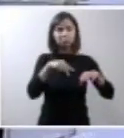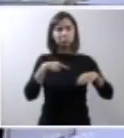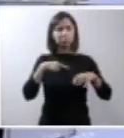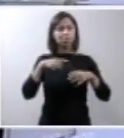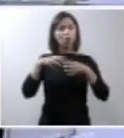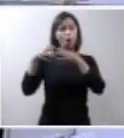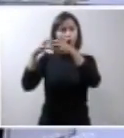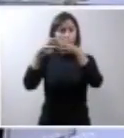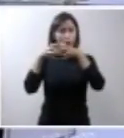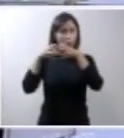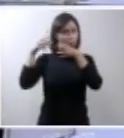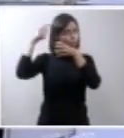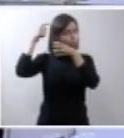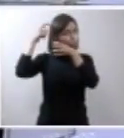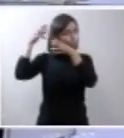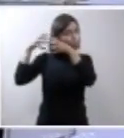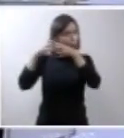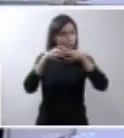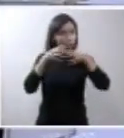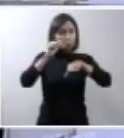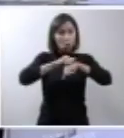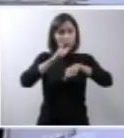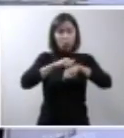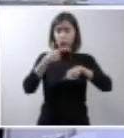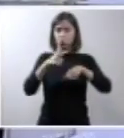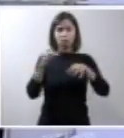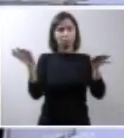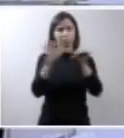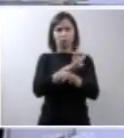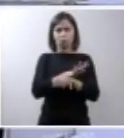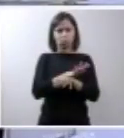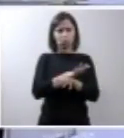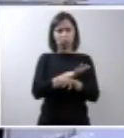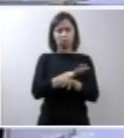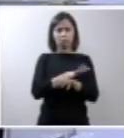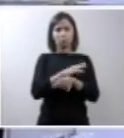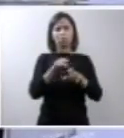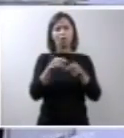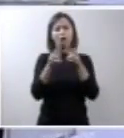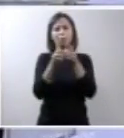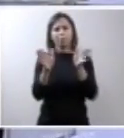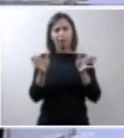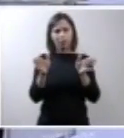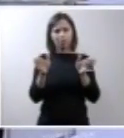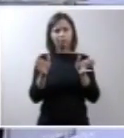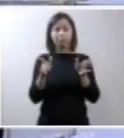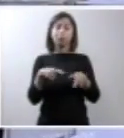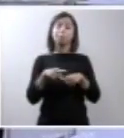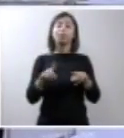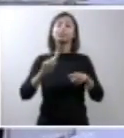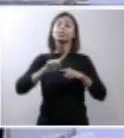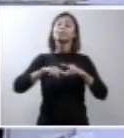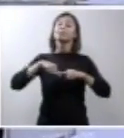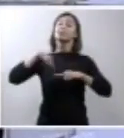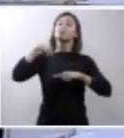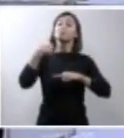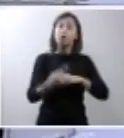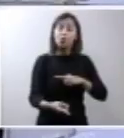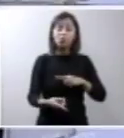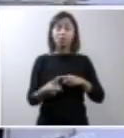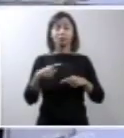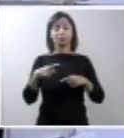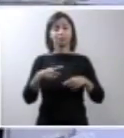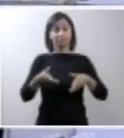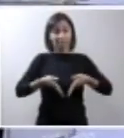ossos do crânio não estavam formados estavam abertos mas só após o nascimento com os exames